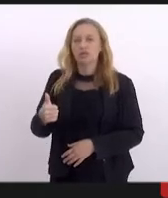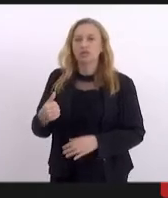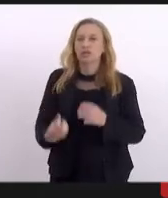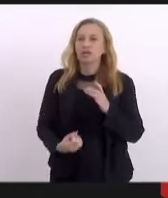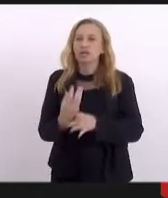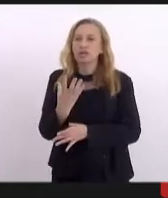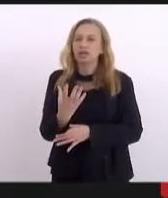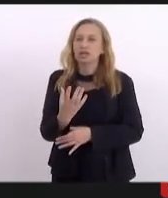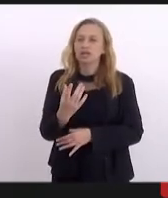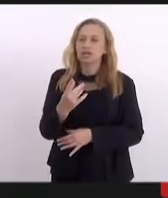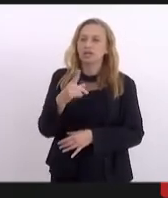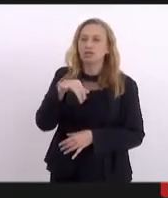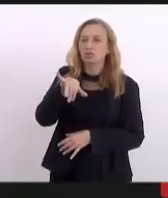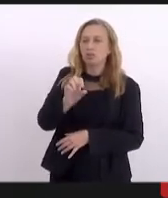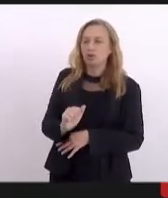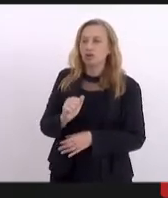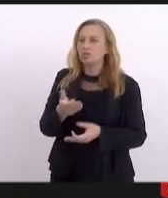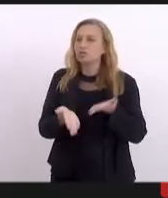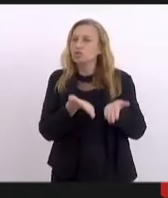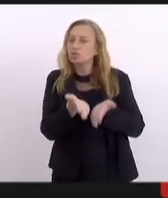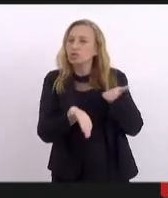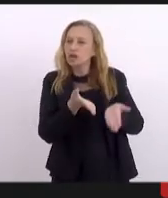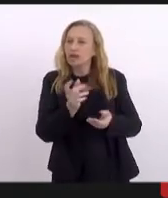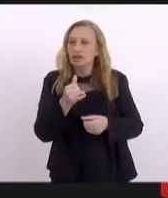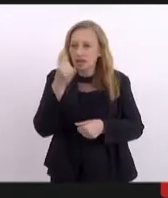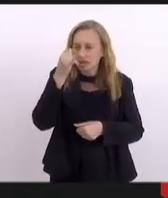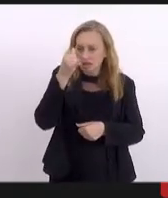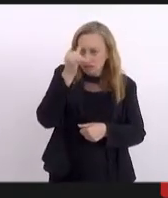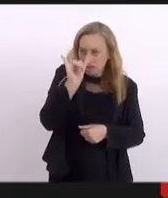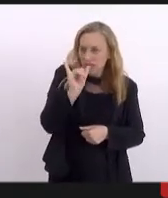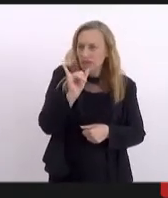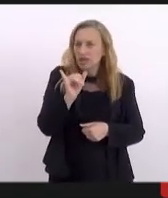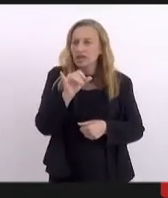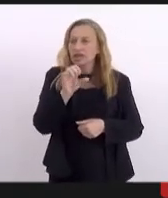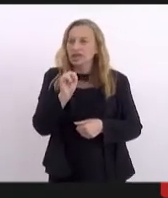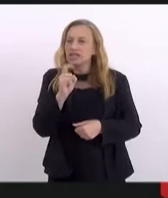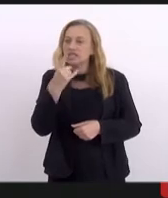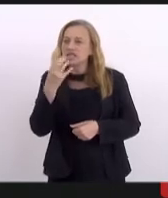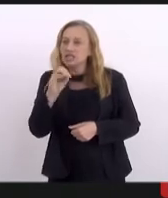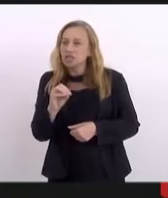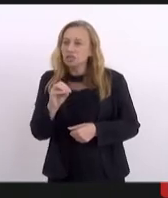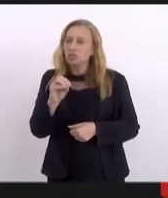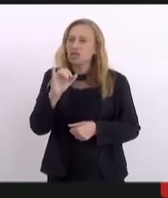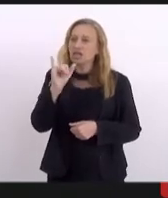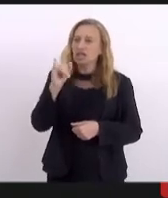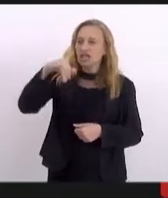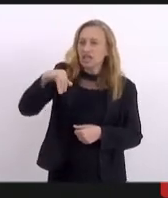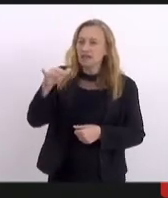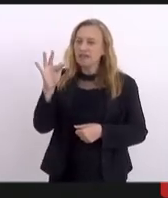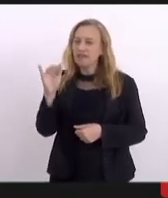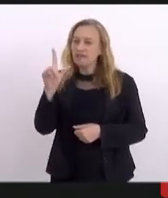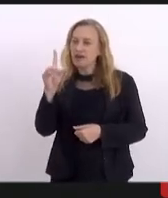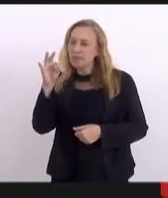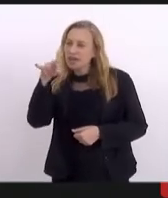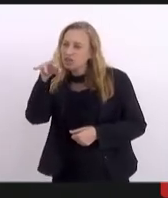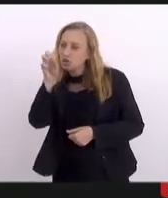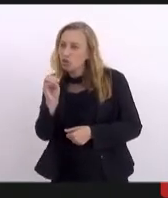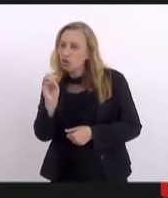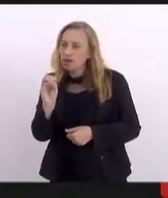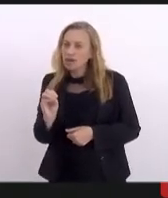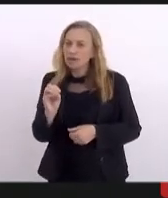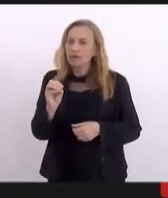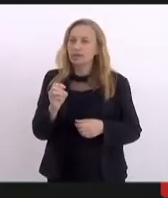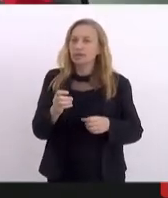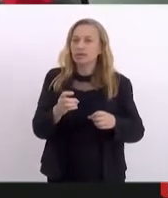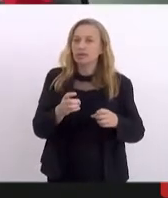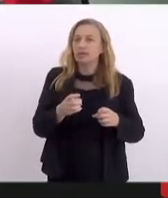criação de programa de tratamento e prevenção à síndrome inflamatória multissistêmica pediátrica